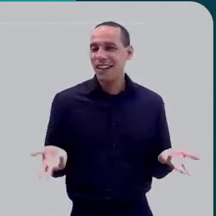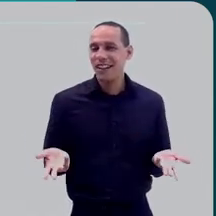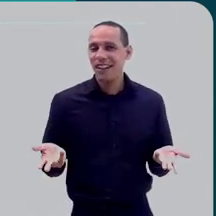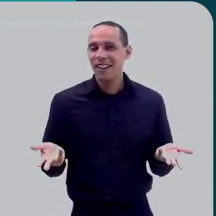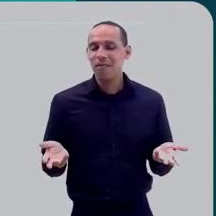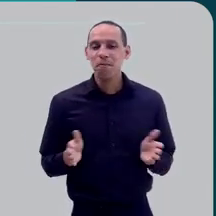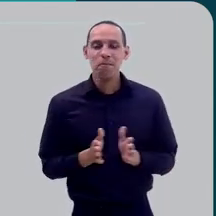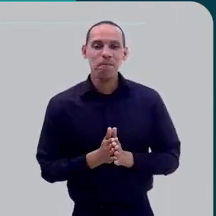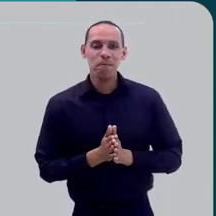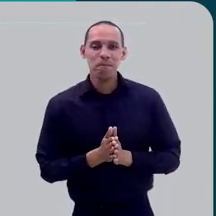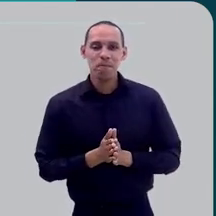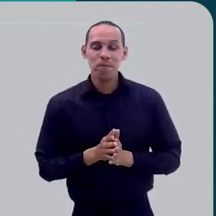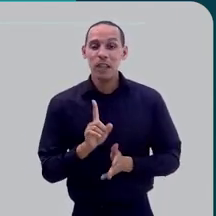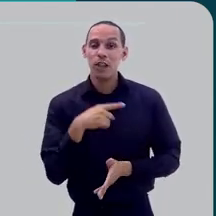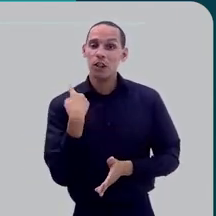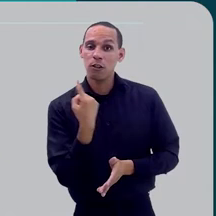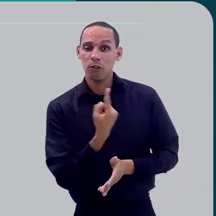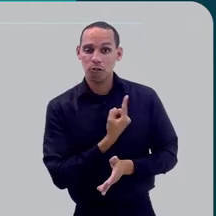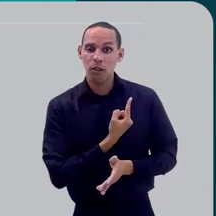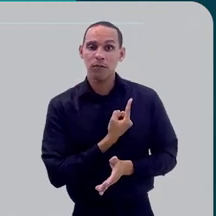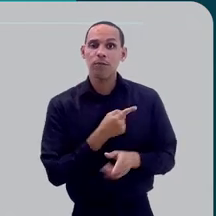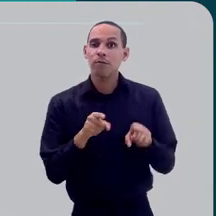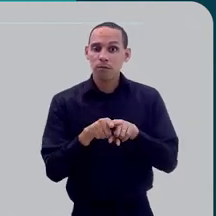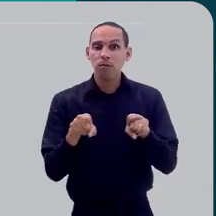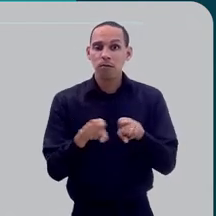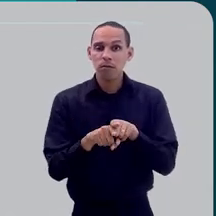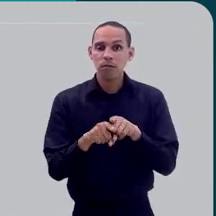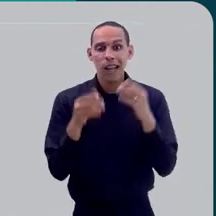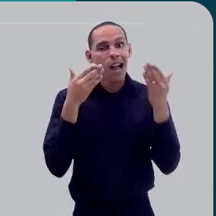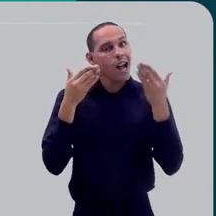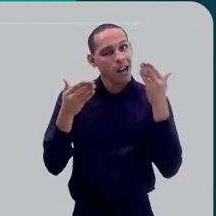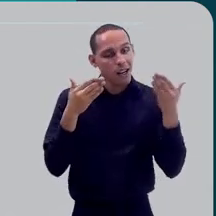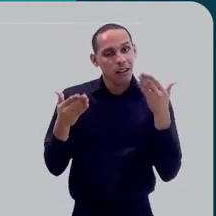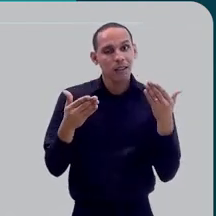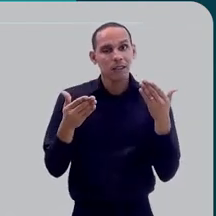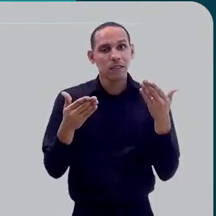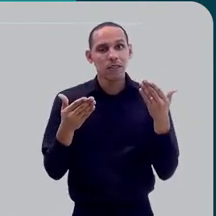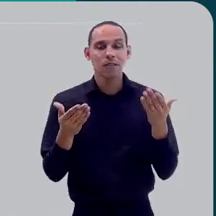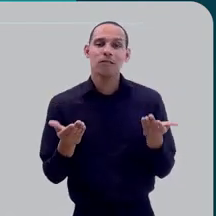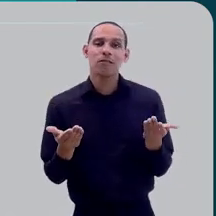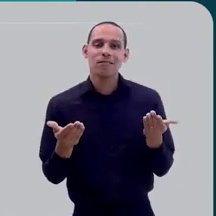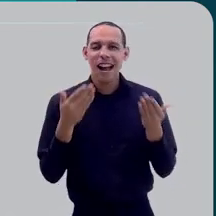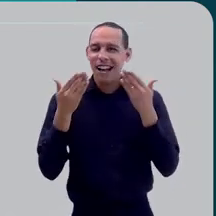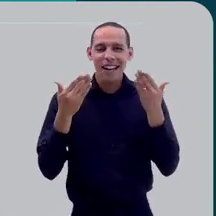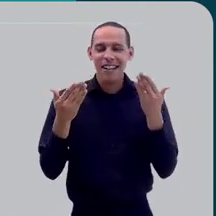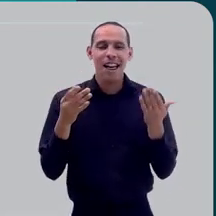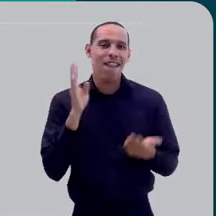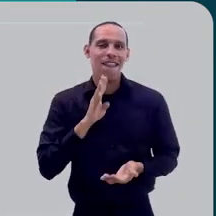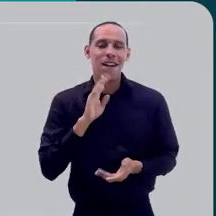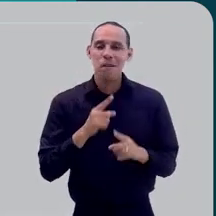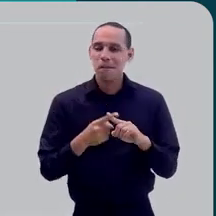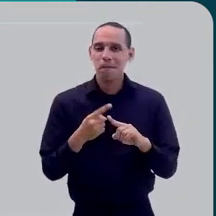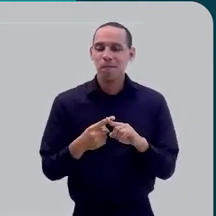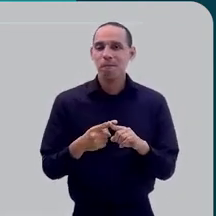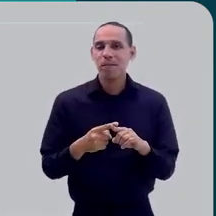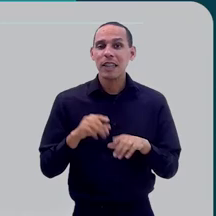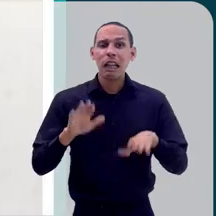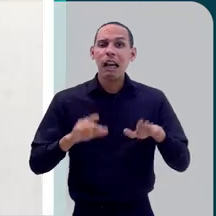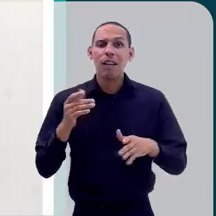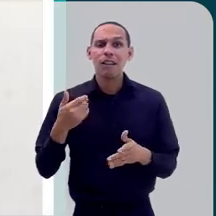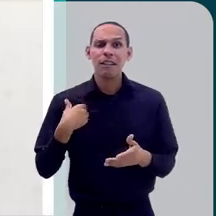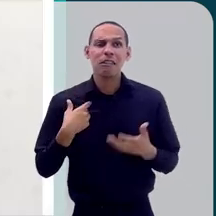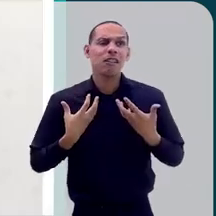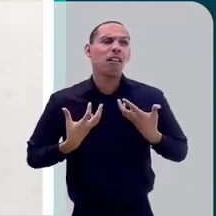Repare que é diferente. A gente faz isso também, no atendimento da gente. Atender é uma coisa bacanésima.